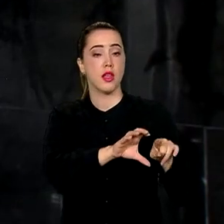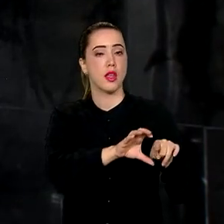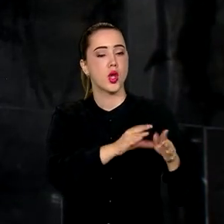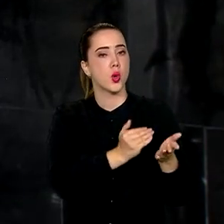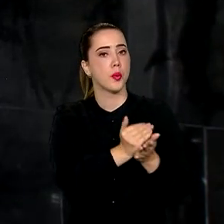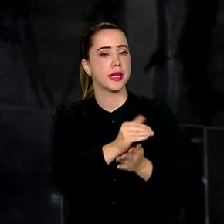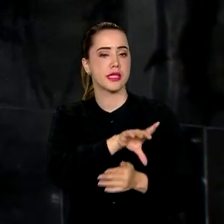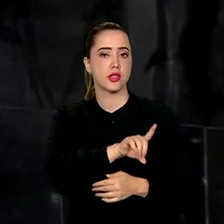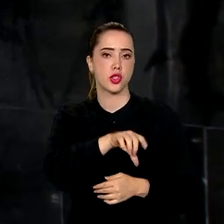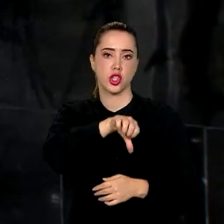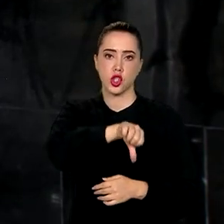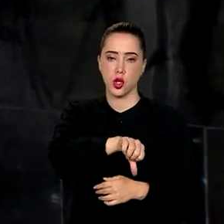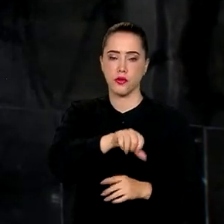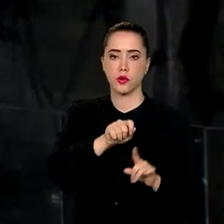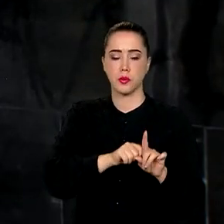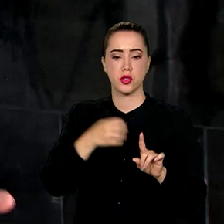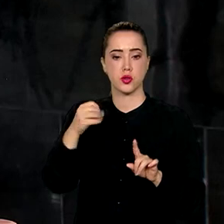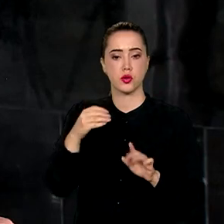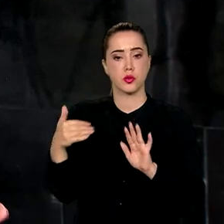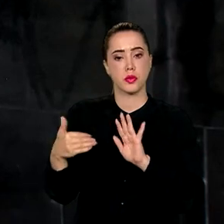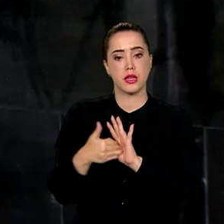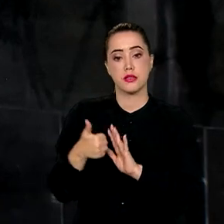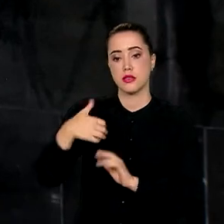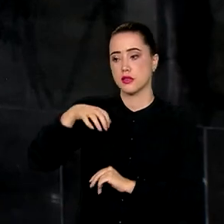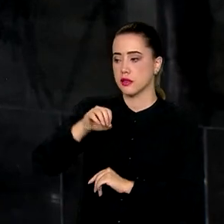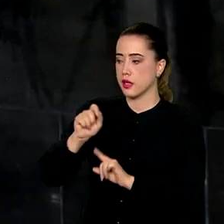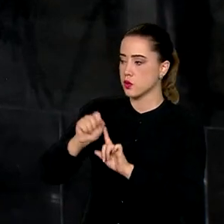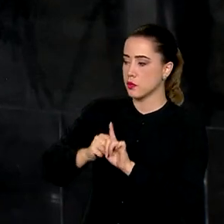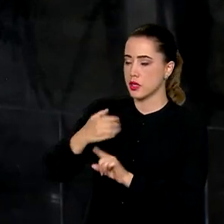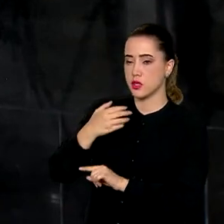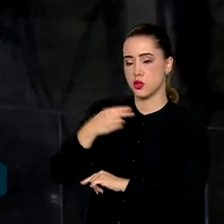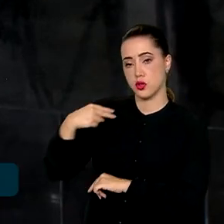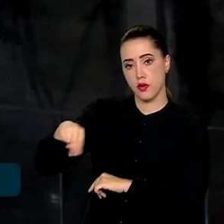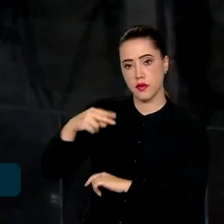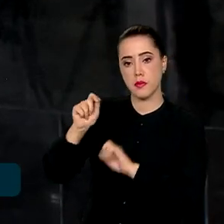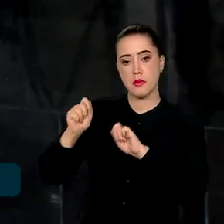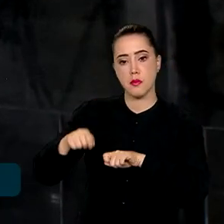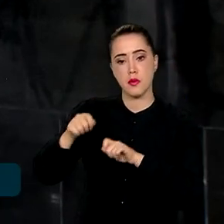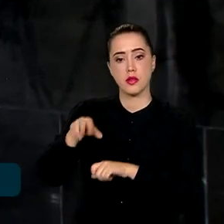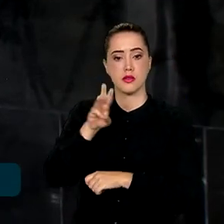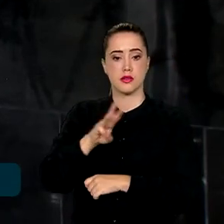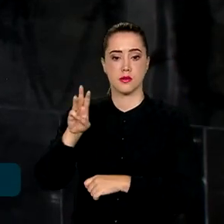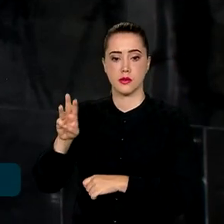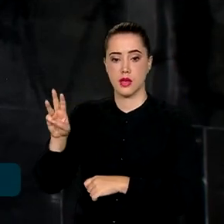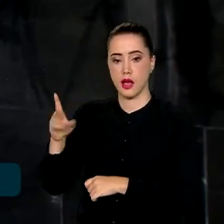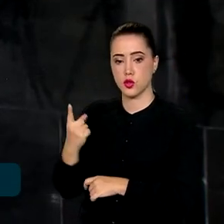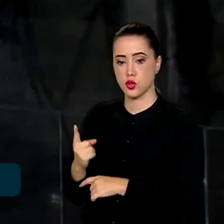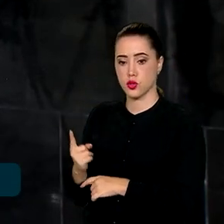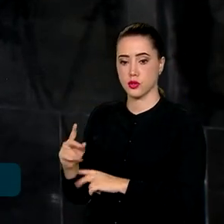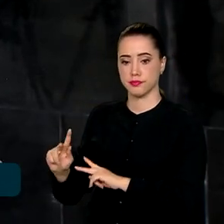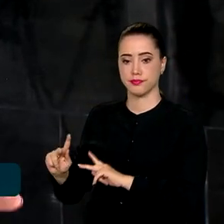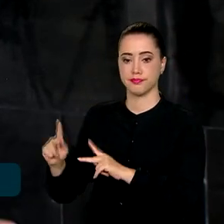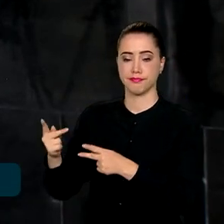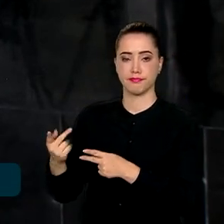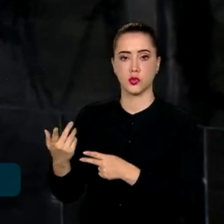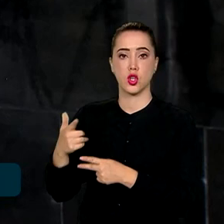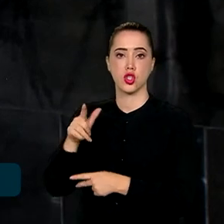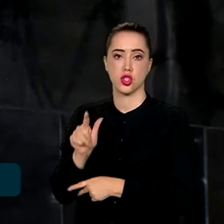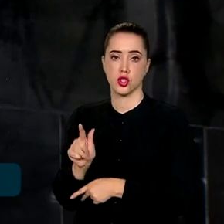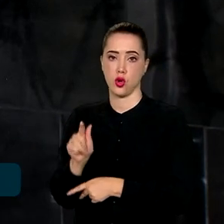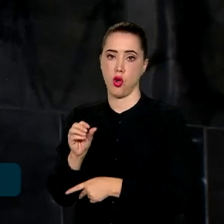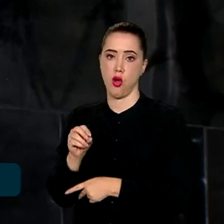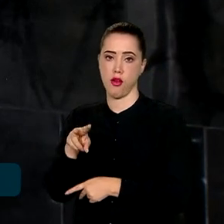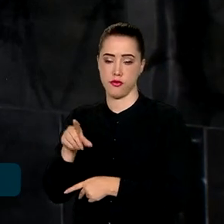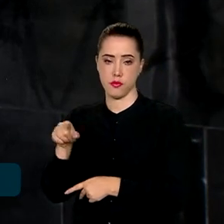9 de outubro e vão até 10 de novembro e podem ser feitas pelo site gov.br barra casa civil